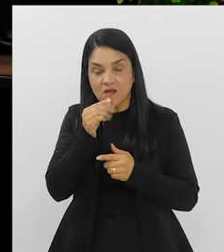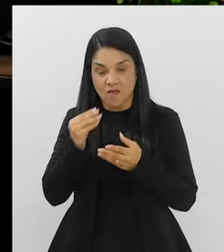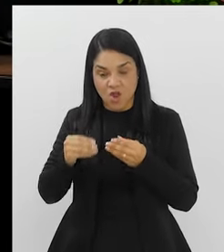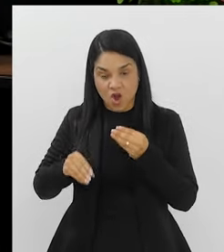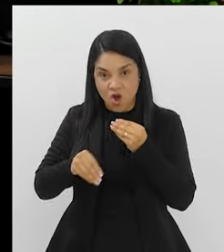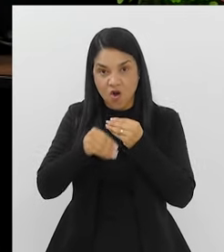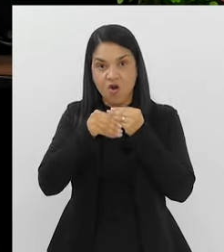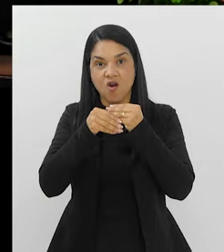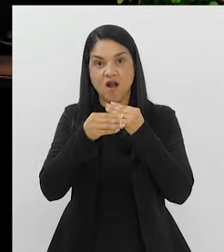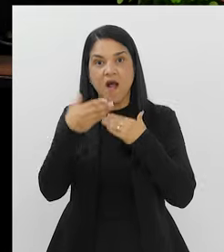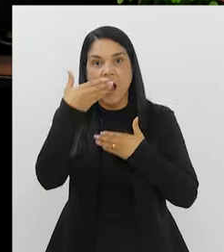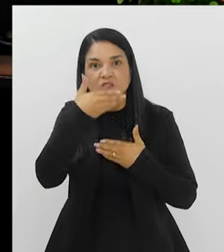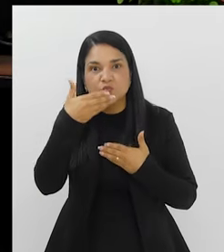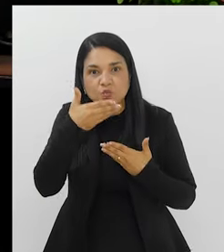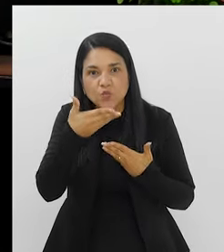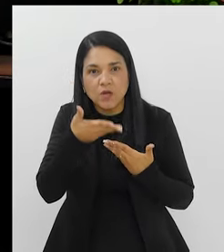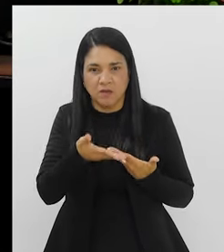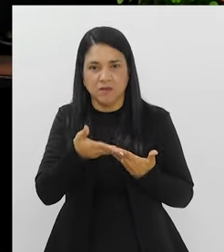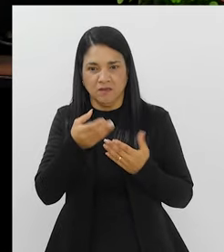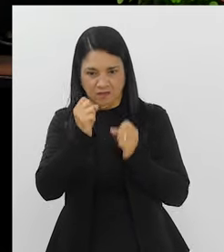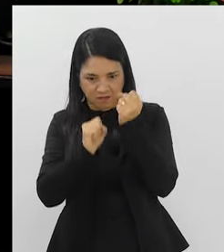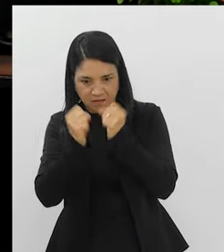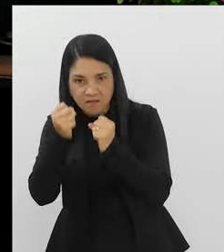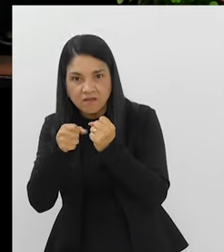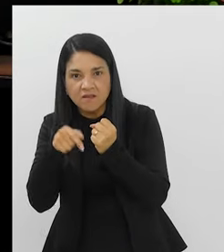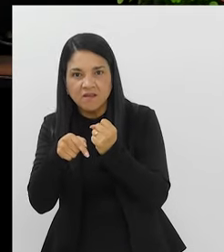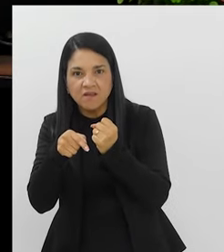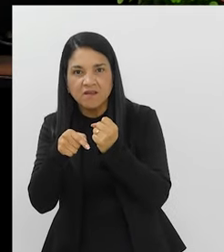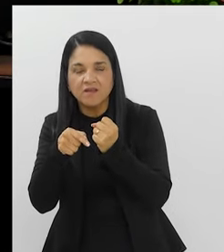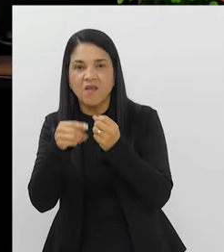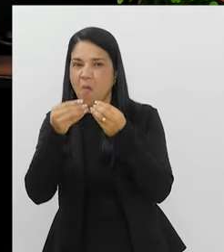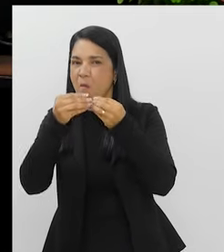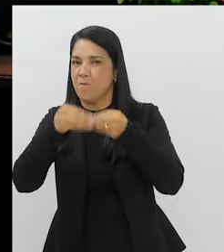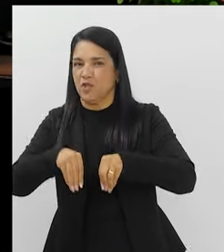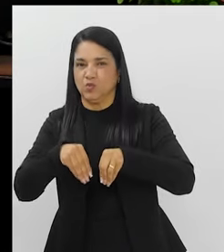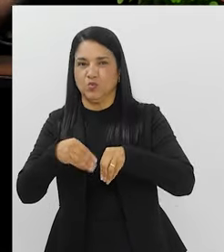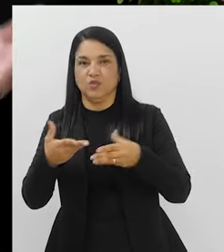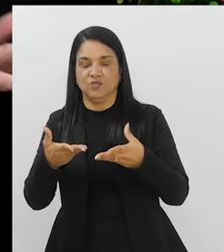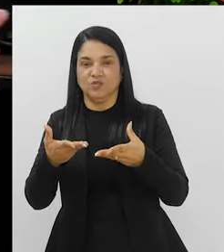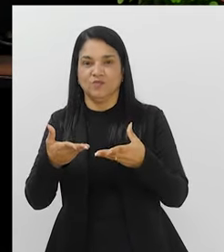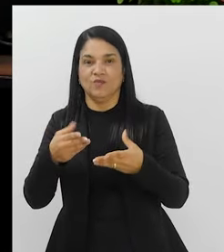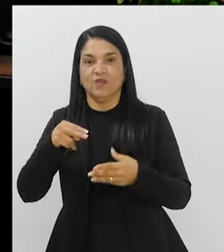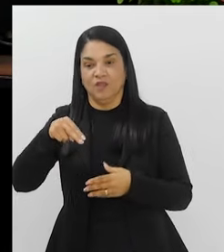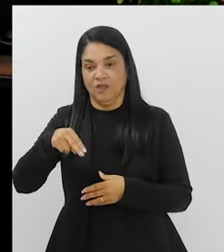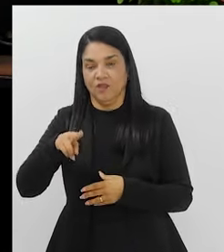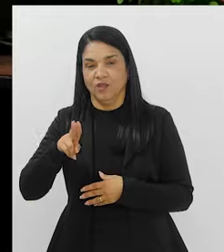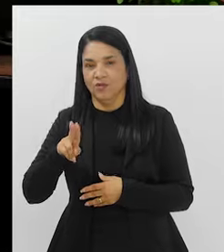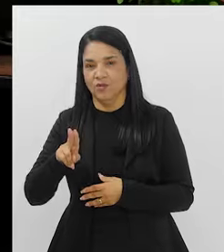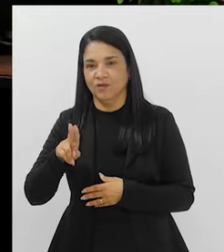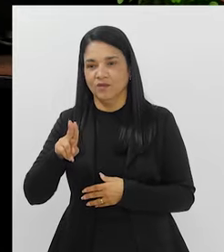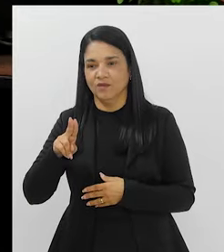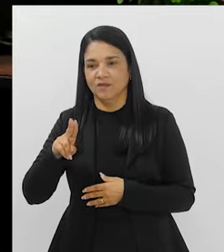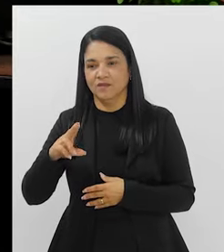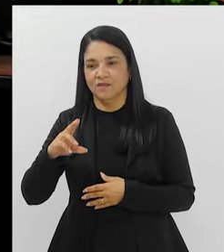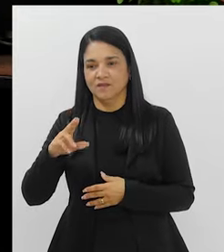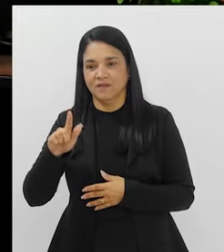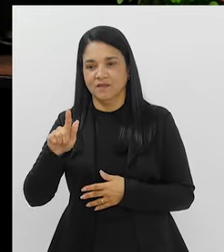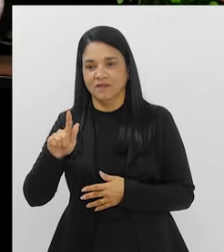colocar muito açúcar no corpo e alimentos ultraprocessados. Que são os nuggets, como eu falei no início,